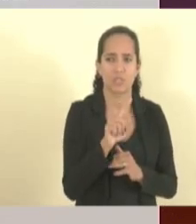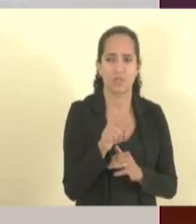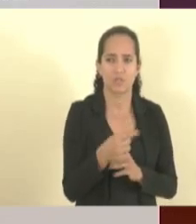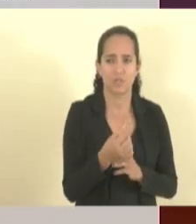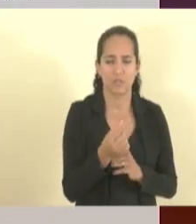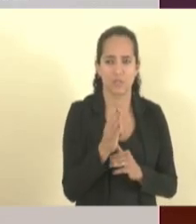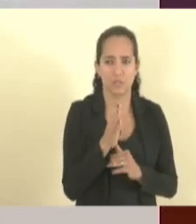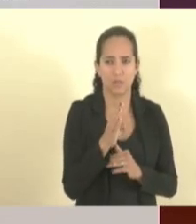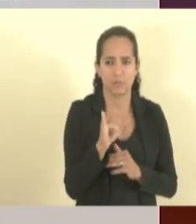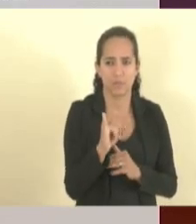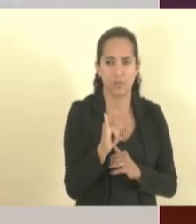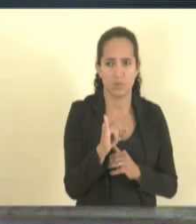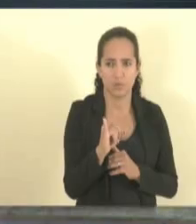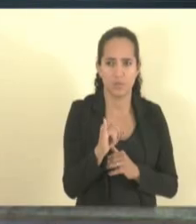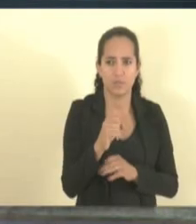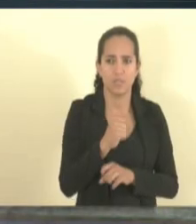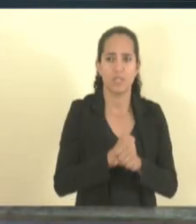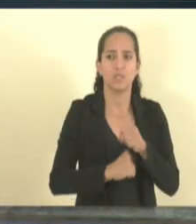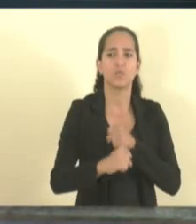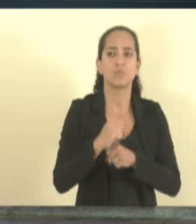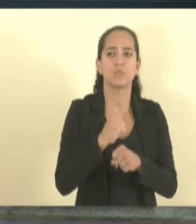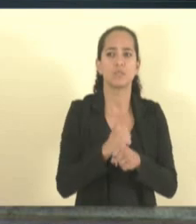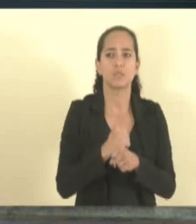O ano passado